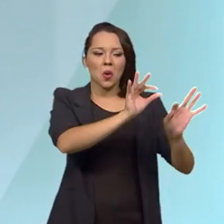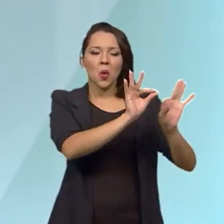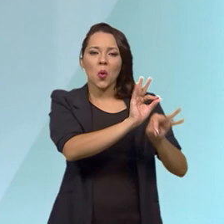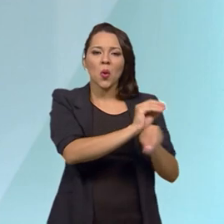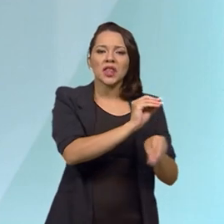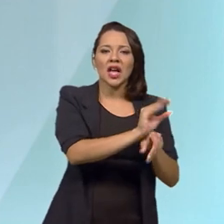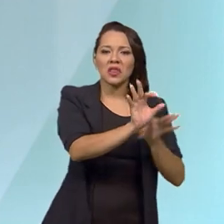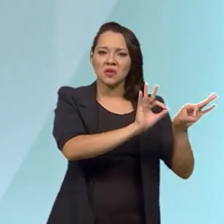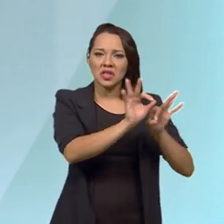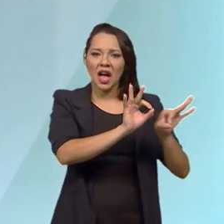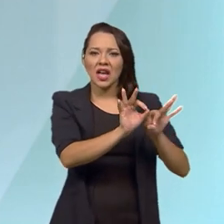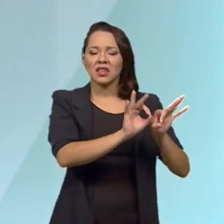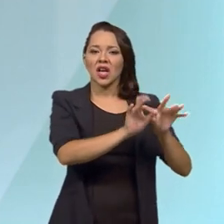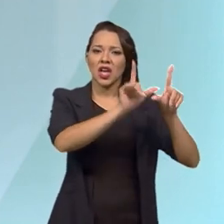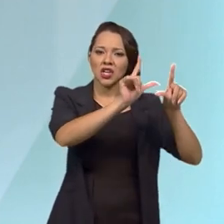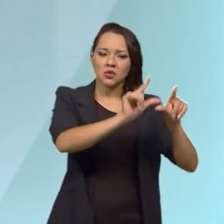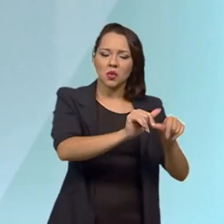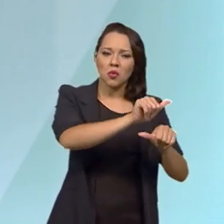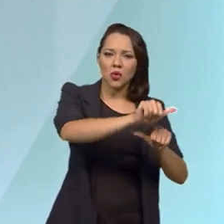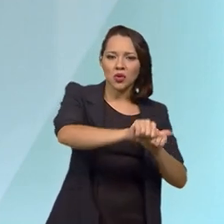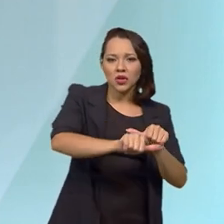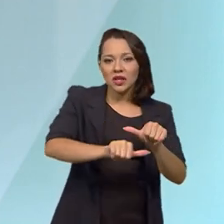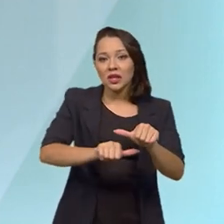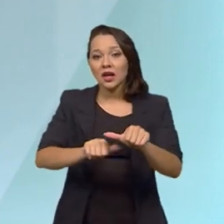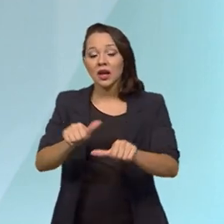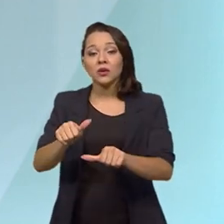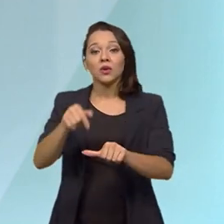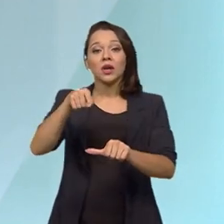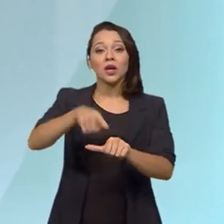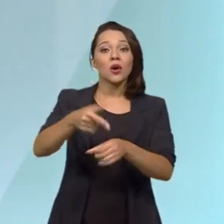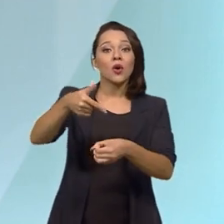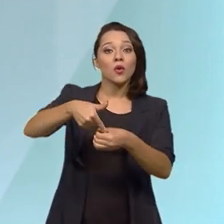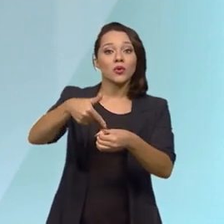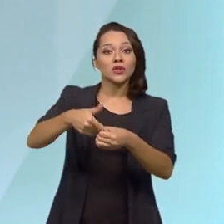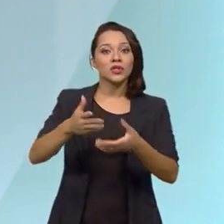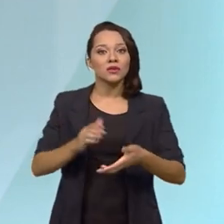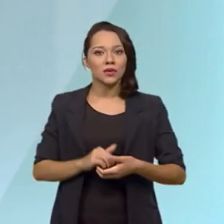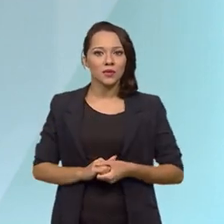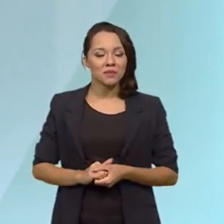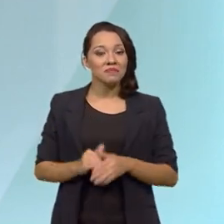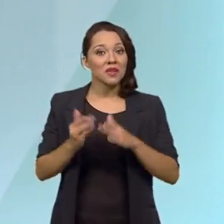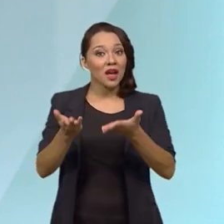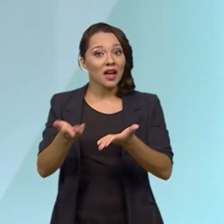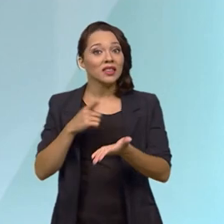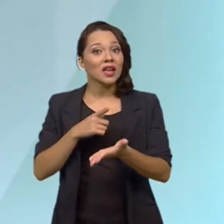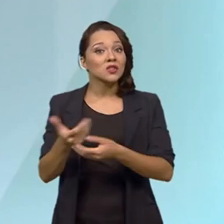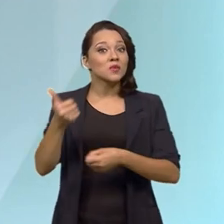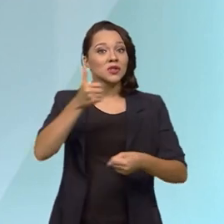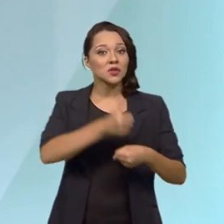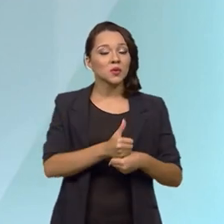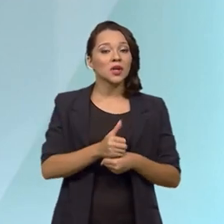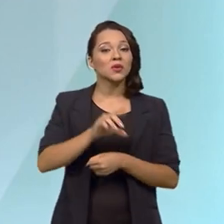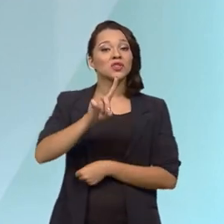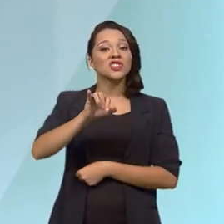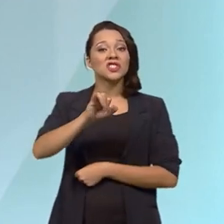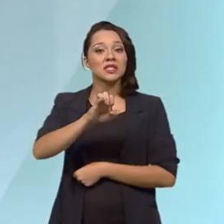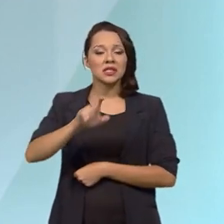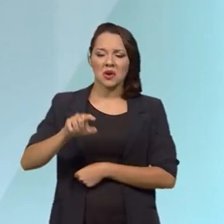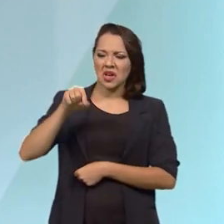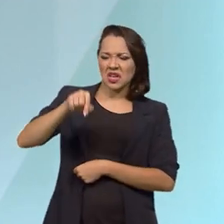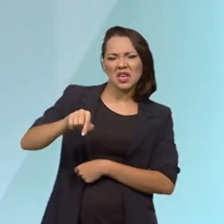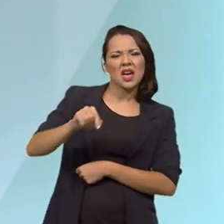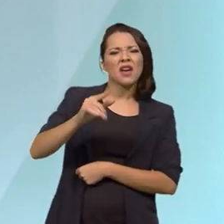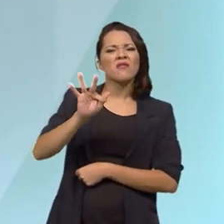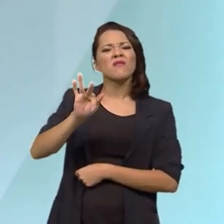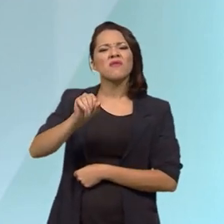e não fosse reduzido, sendo transformado em combustível do outro, que aí você está substituindo o diesel, que é um combustível